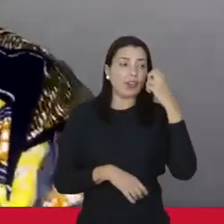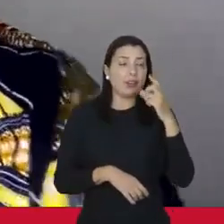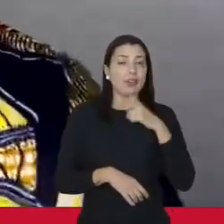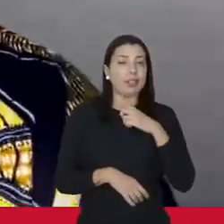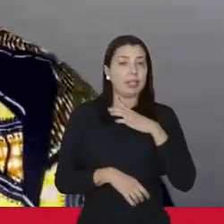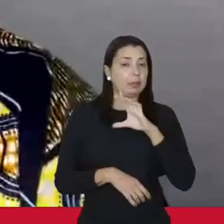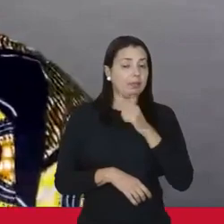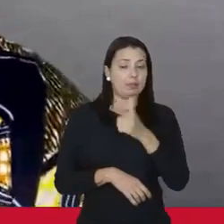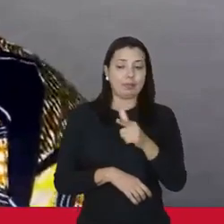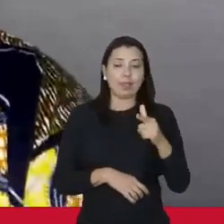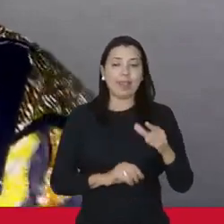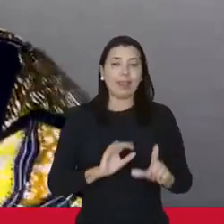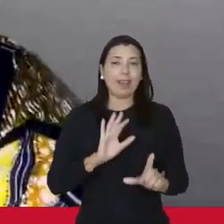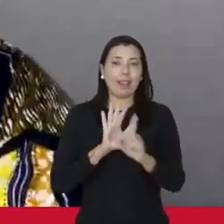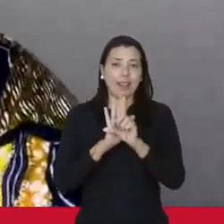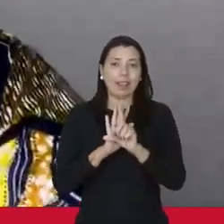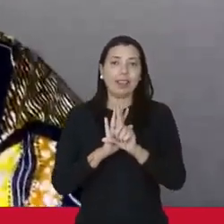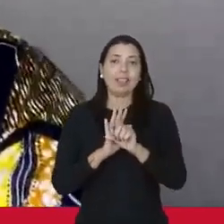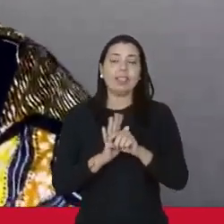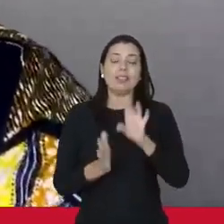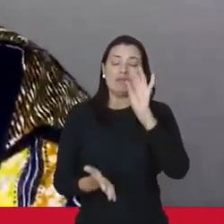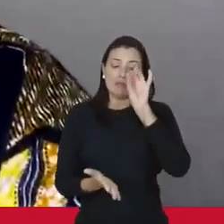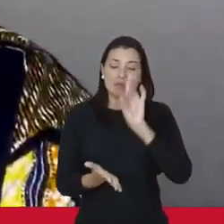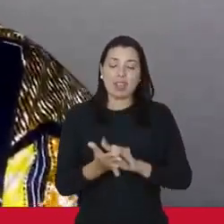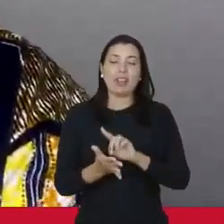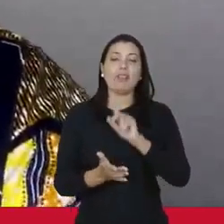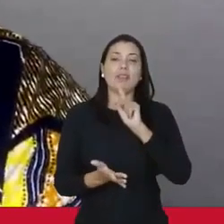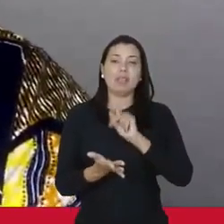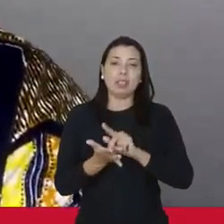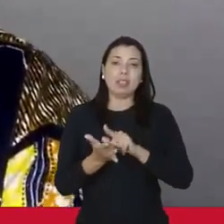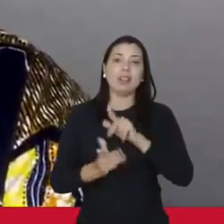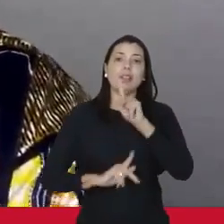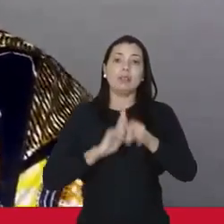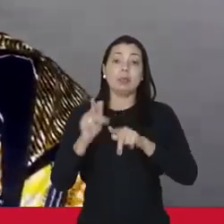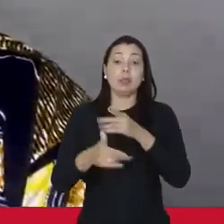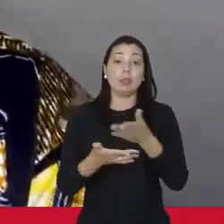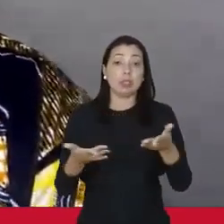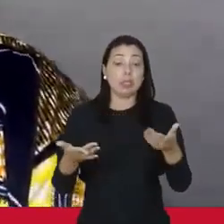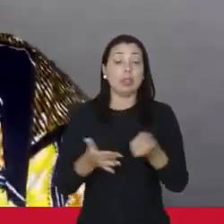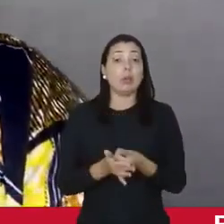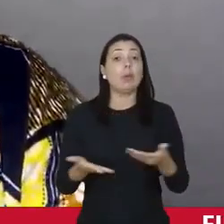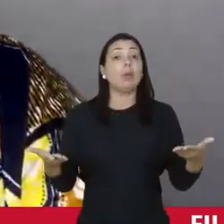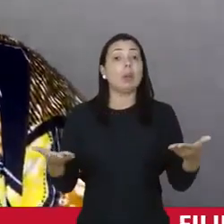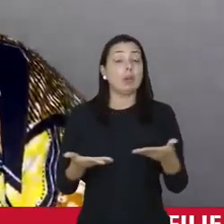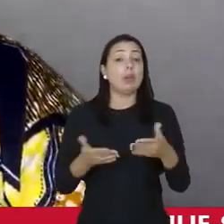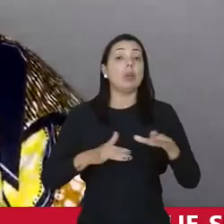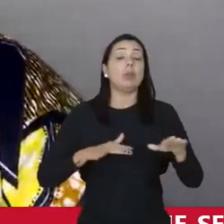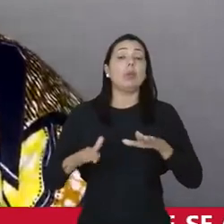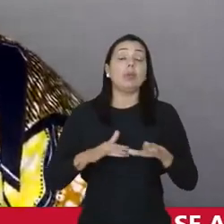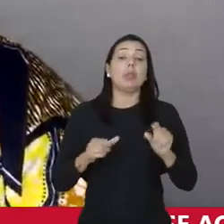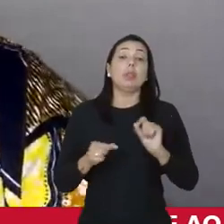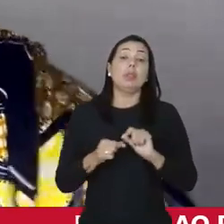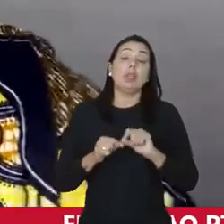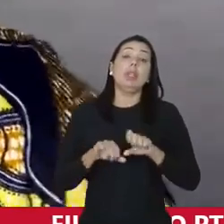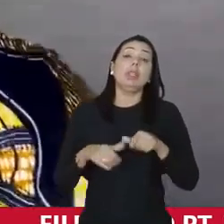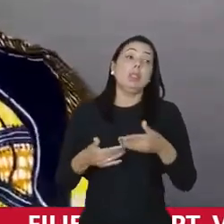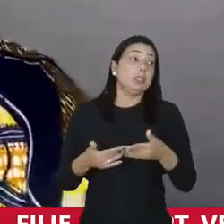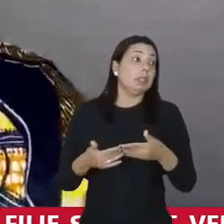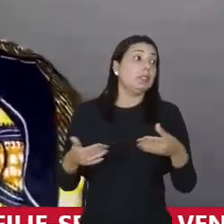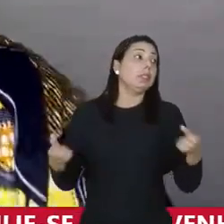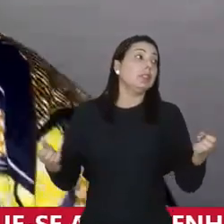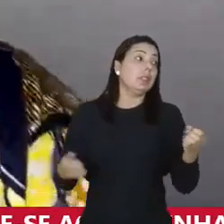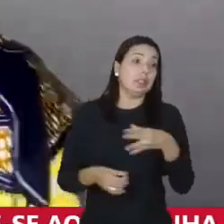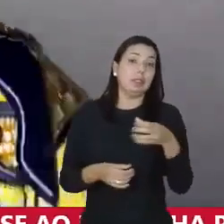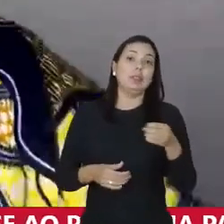por a gente não ter uma legislação fiel à realidade do povo. Então é muito recente o movimento que a gente está fazendo, Matos. é muito